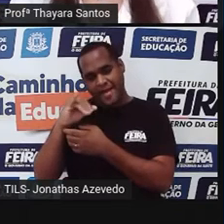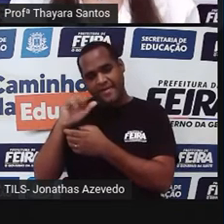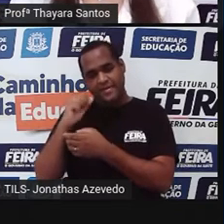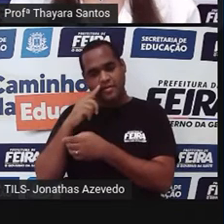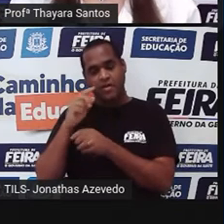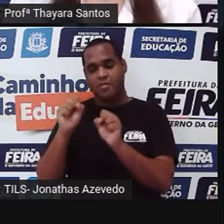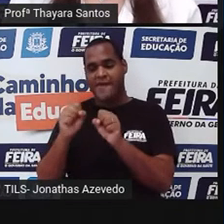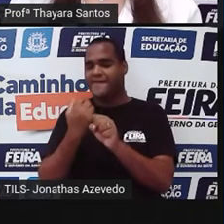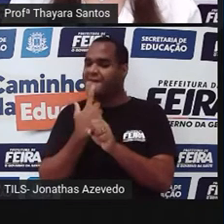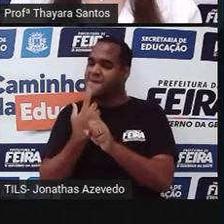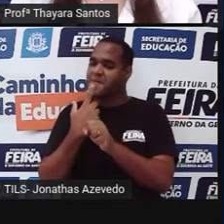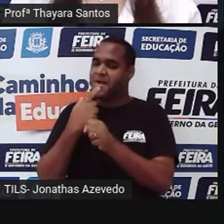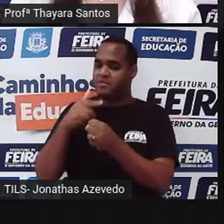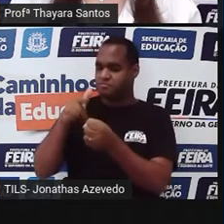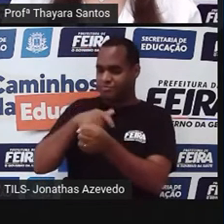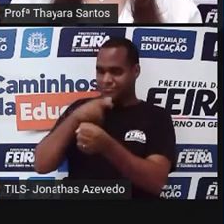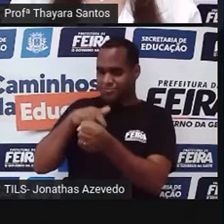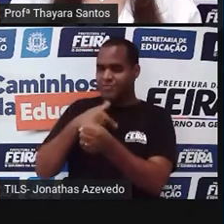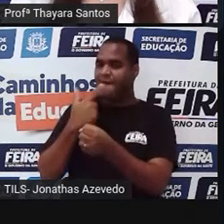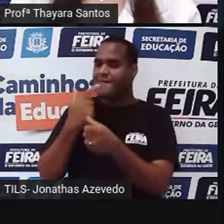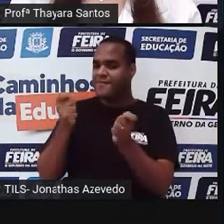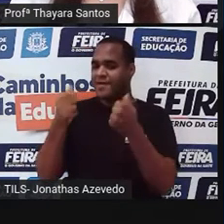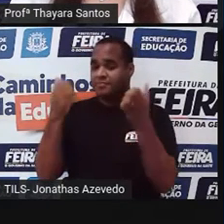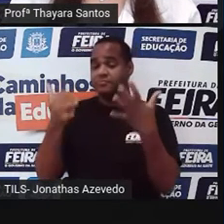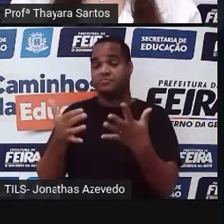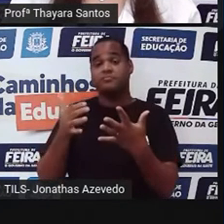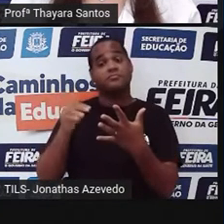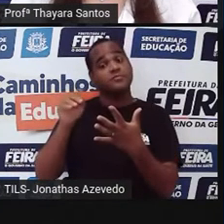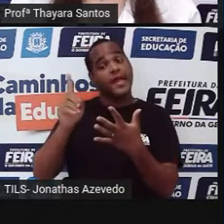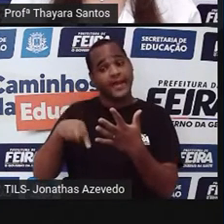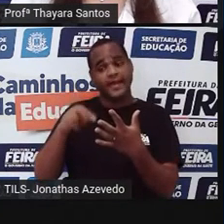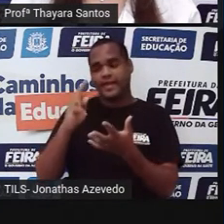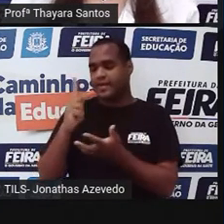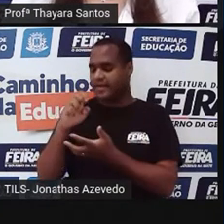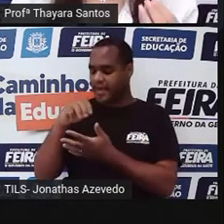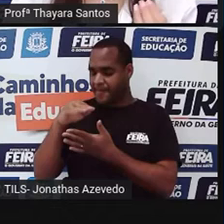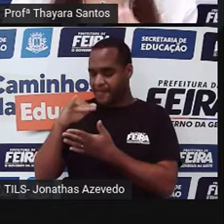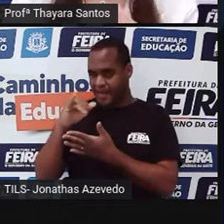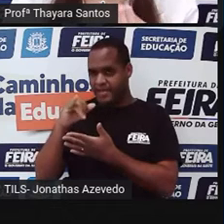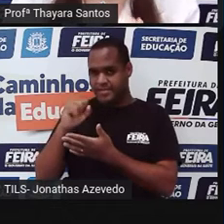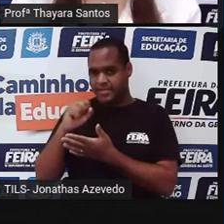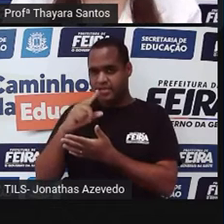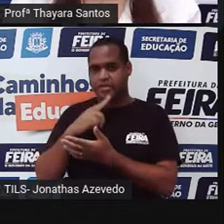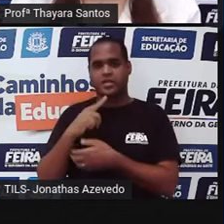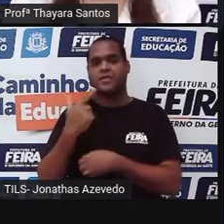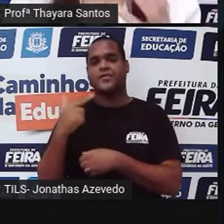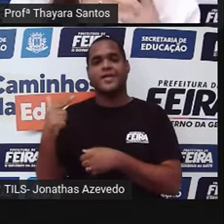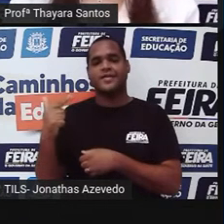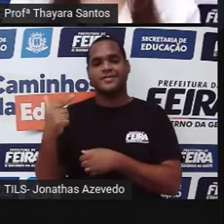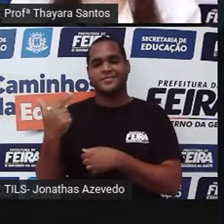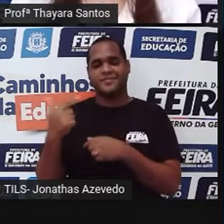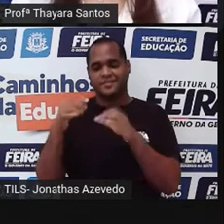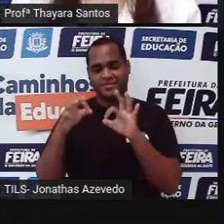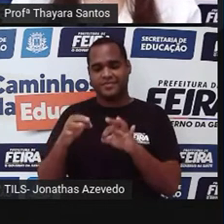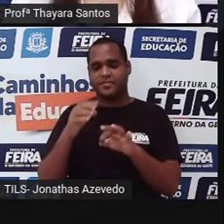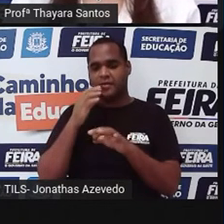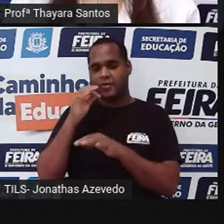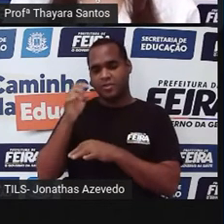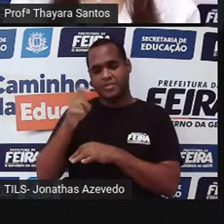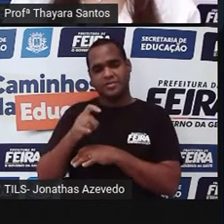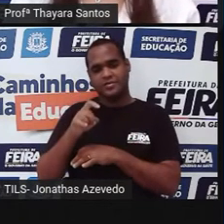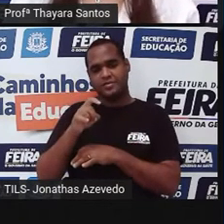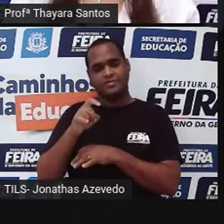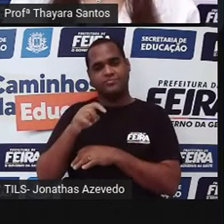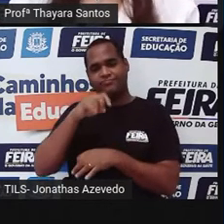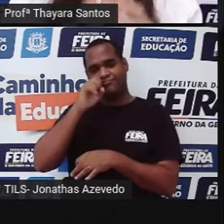na corrente sanguínea. E como nas hemácias das pessoas que têm anemia falciforme, ela não tem esse espaço, o oxigênio não reconhece